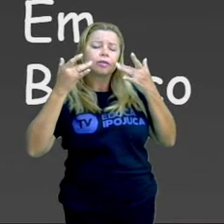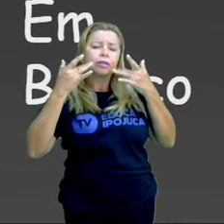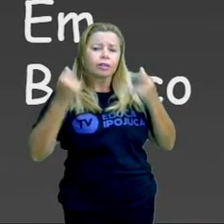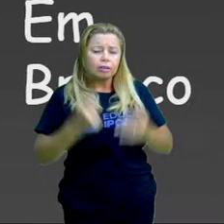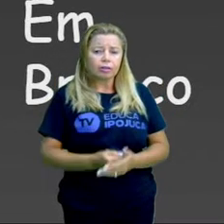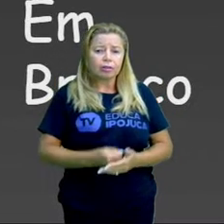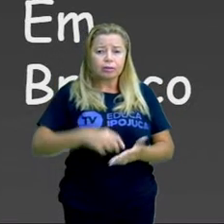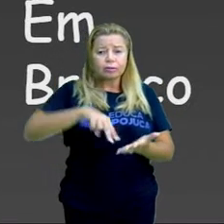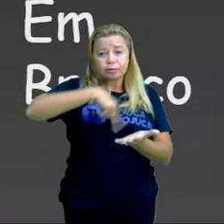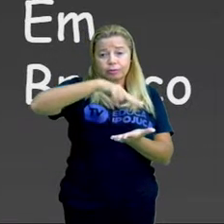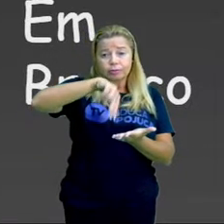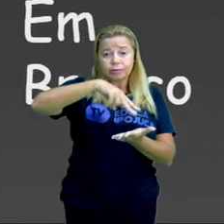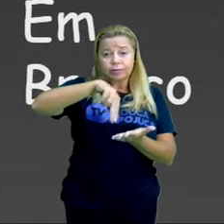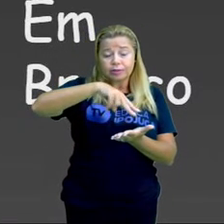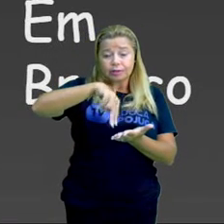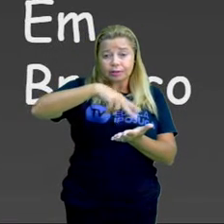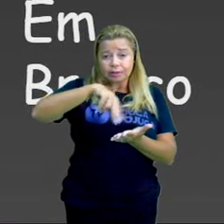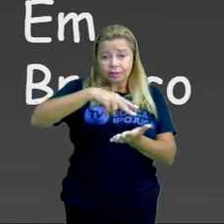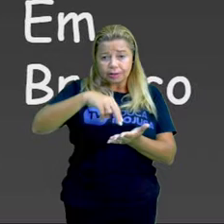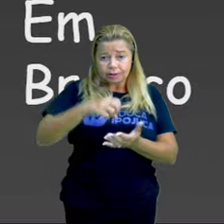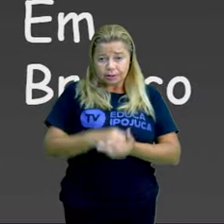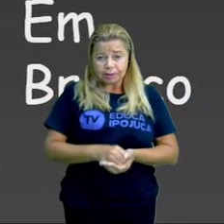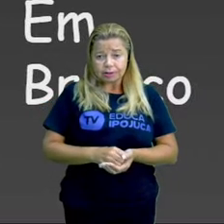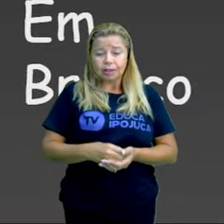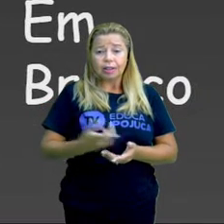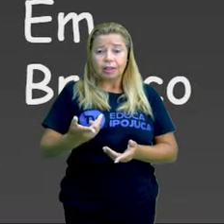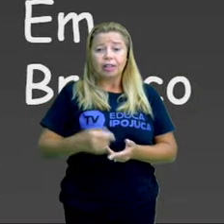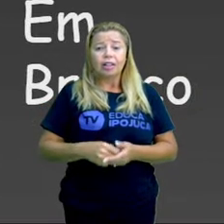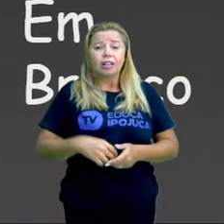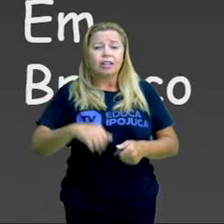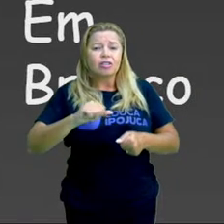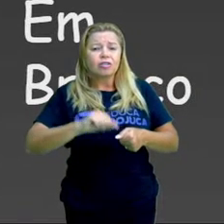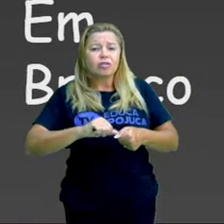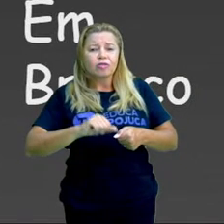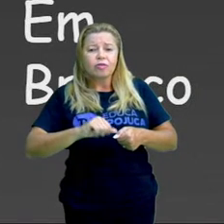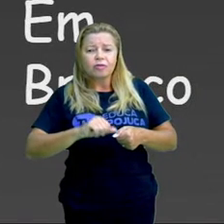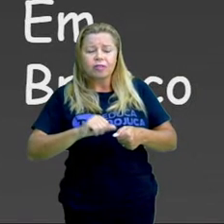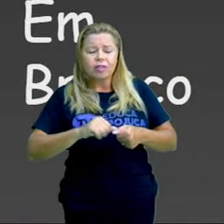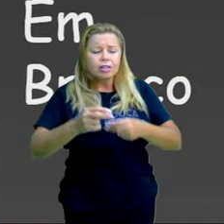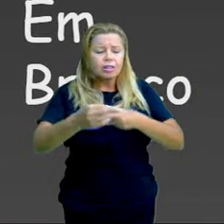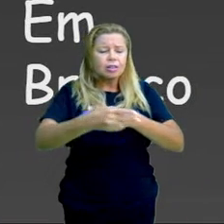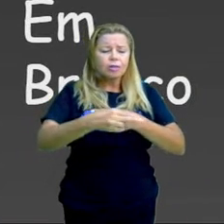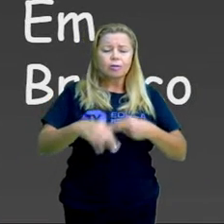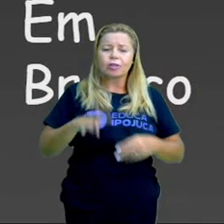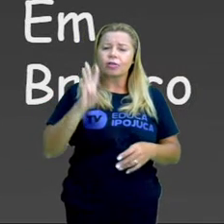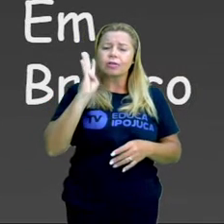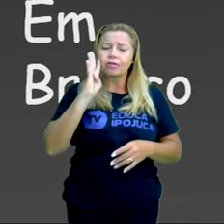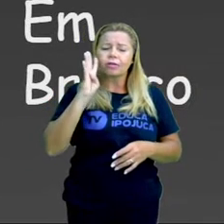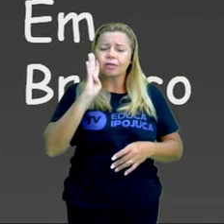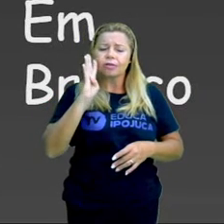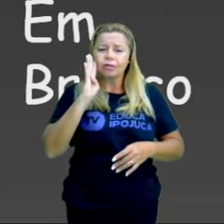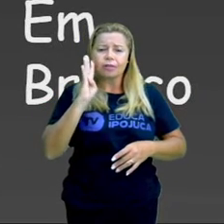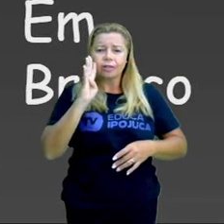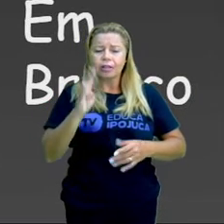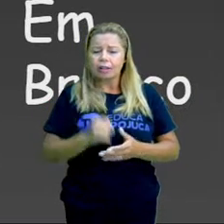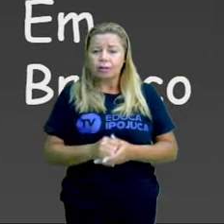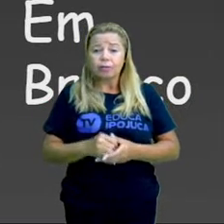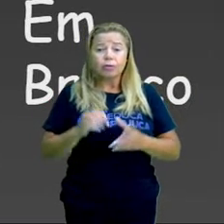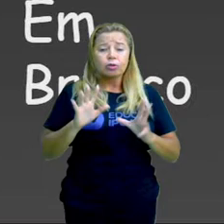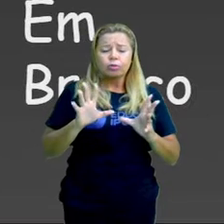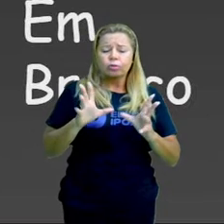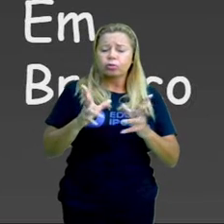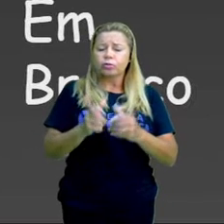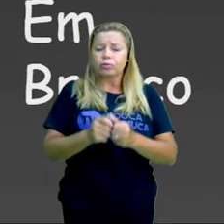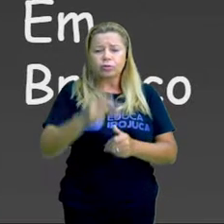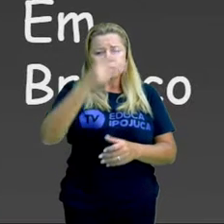grupo super interessante, que faz um trabalho muito bacana com a juventude lá em Nossa Senhora do Ó, e que está aberto para todo mundo, né,